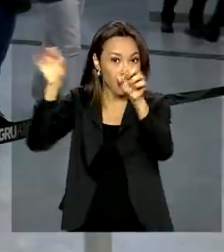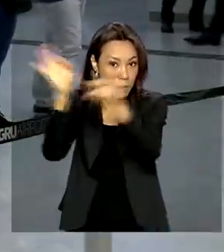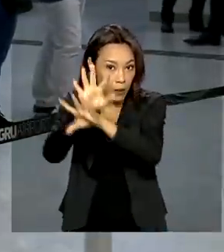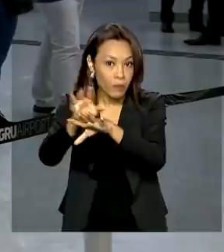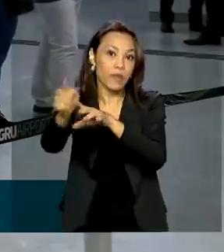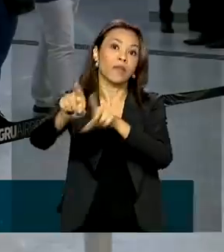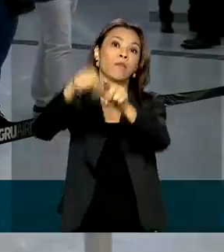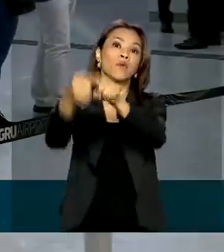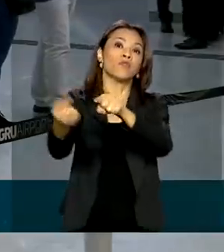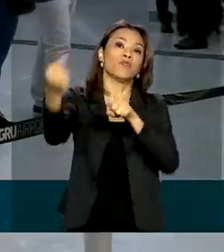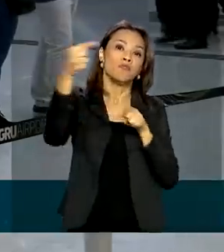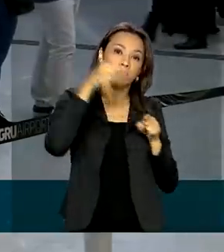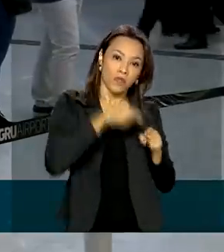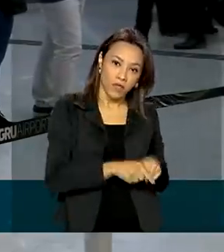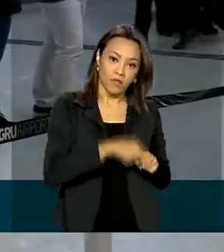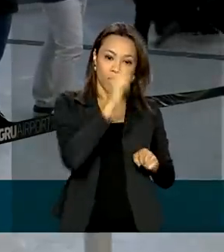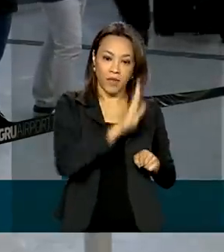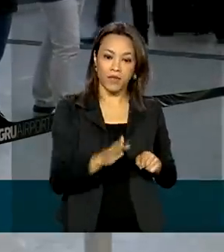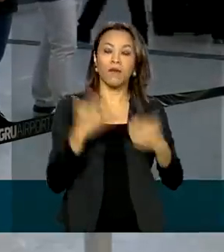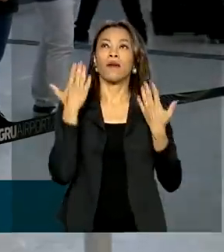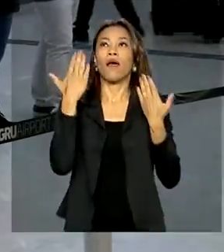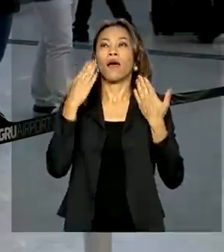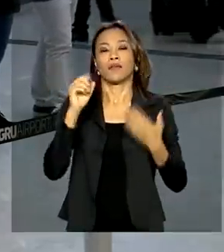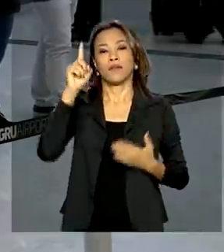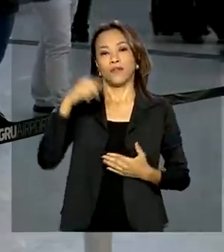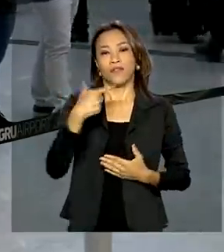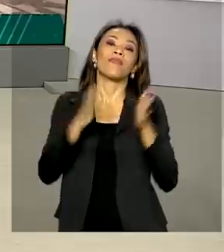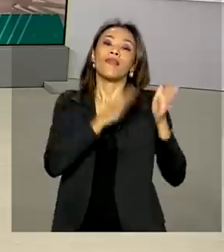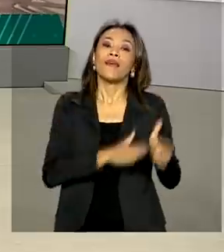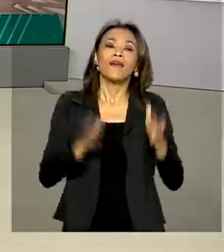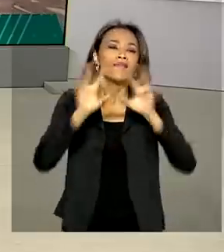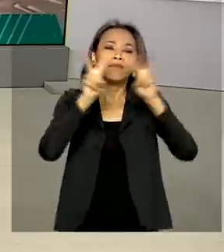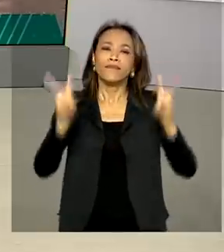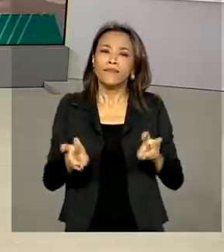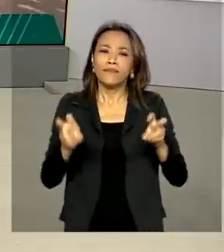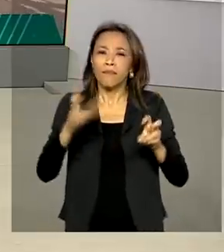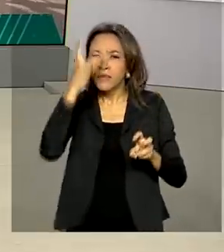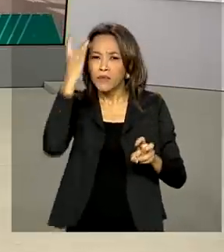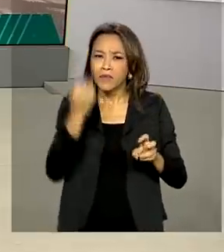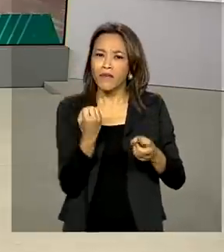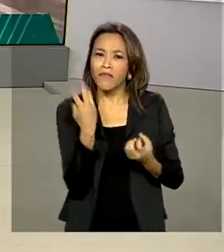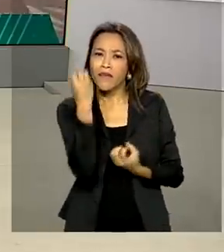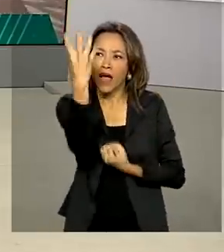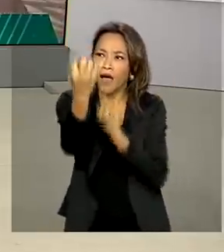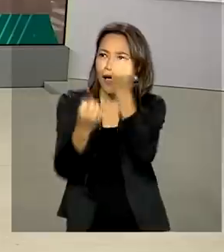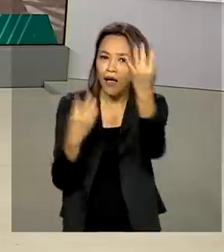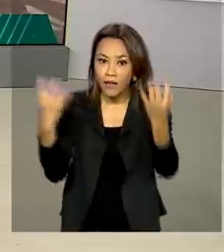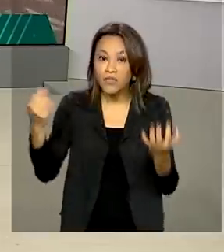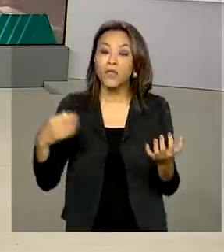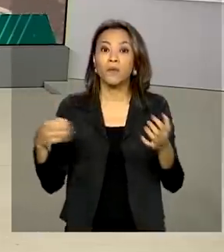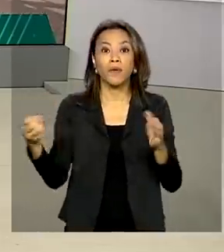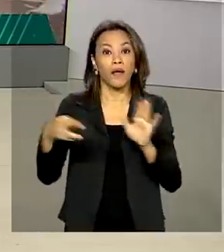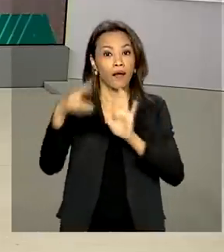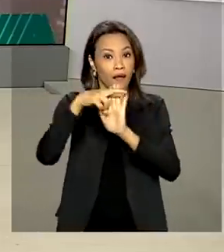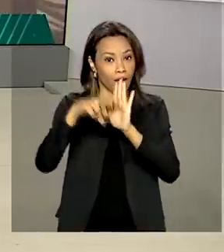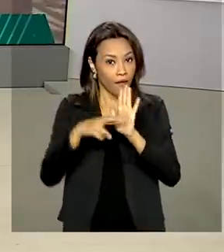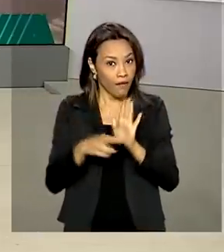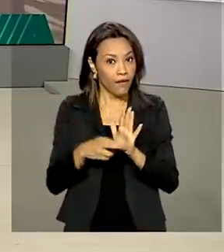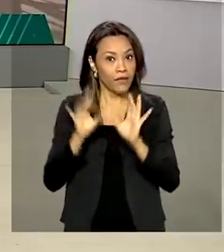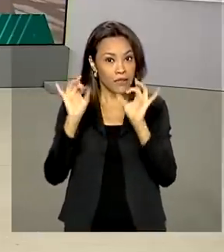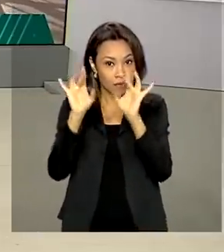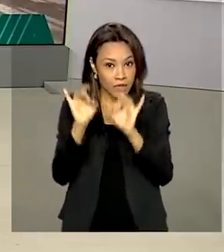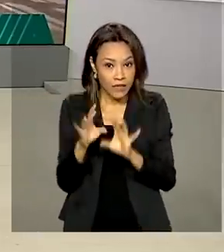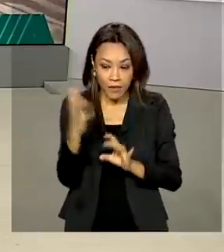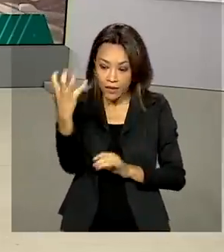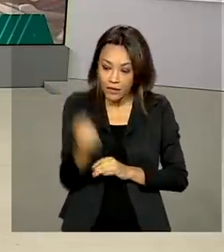Deus, consegui voltar para a minha terra depois de 26 anos. Foram prorrogadas as regras especiais de reembolso de passagens